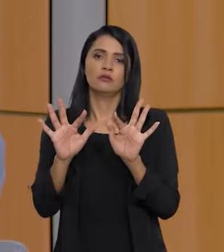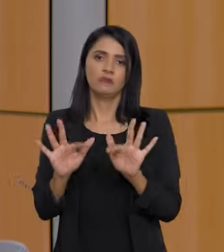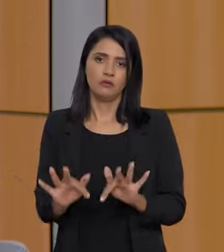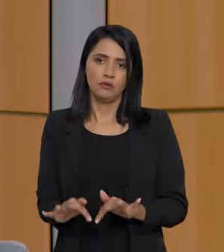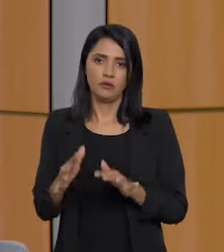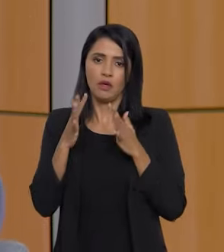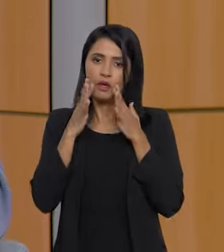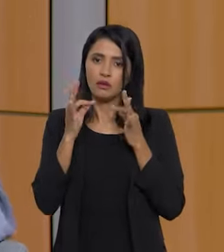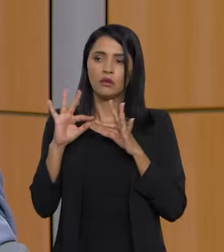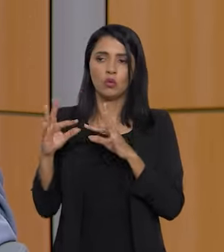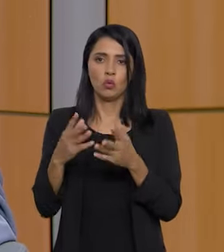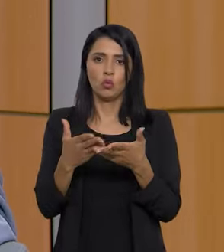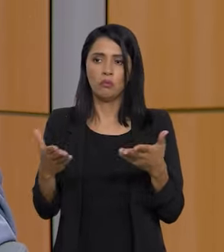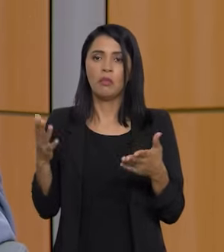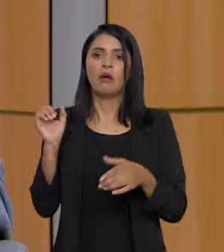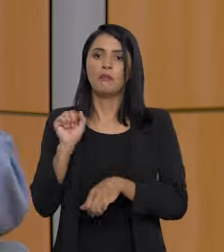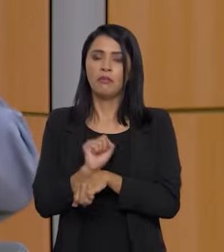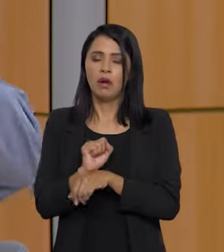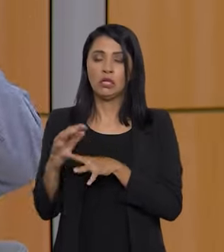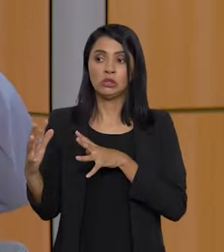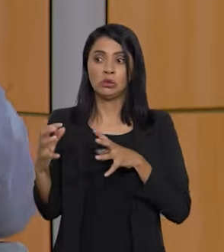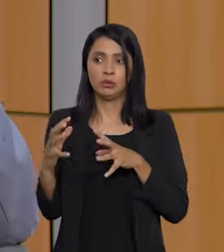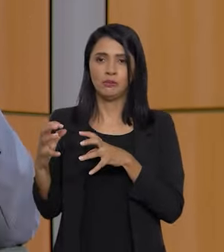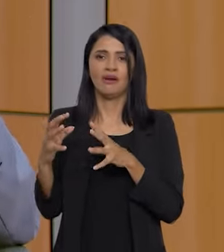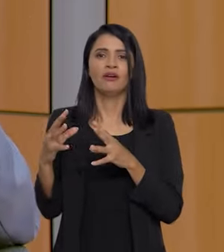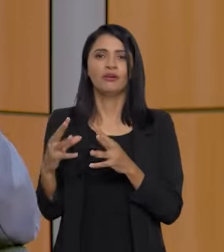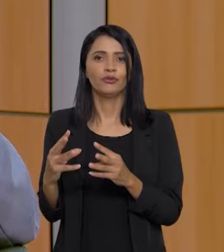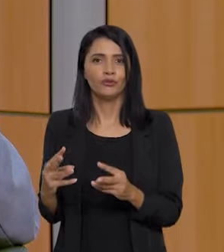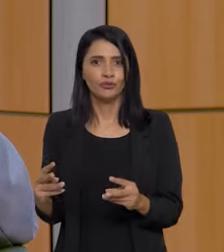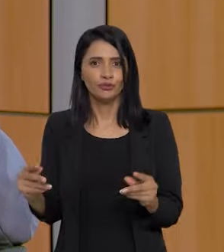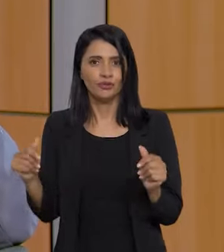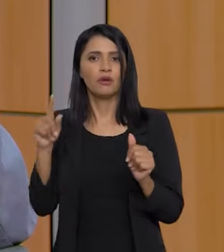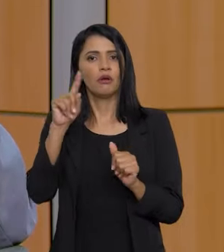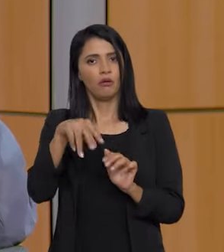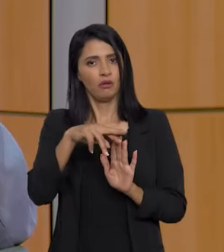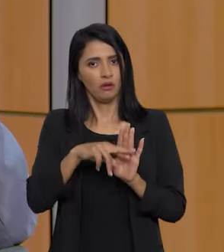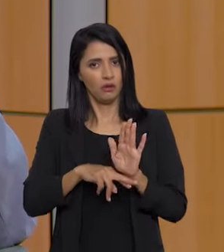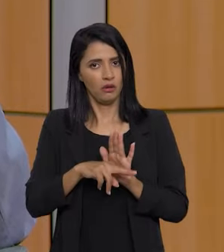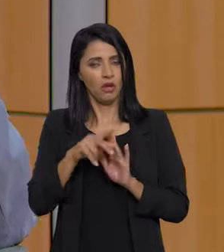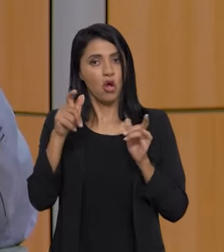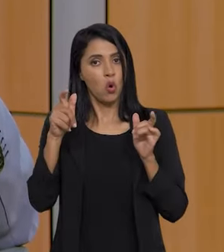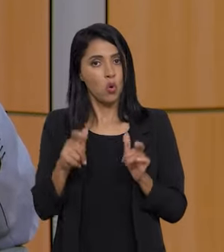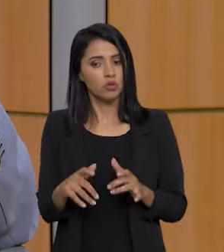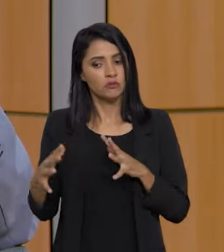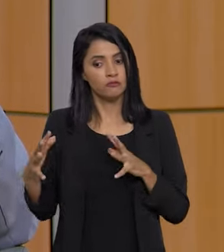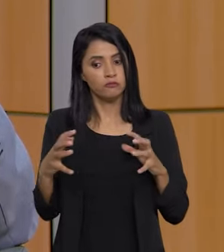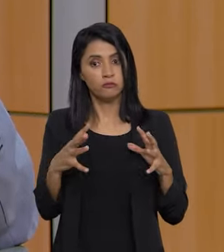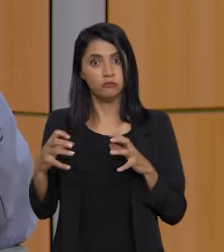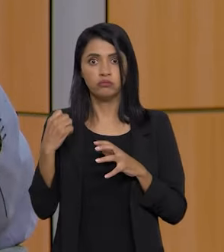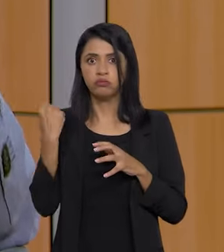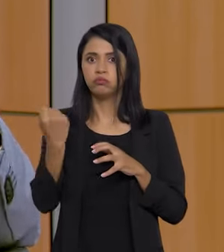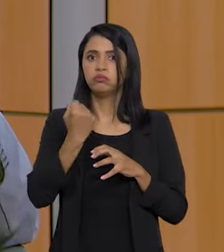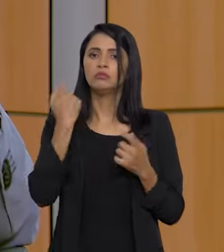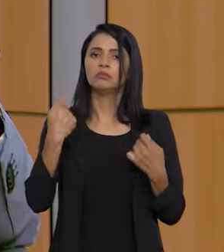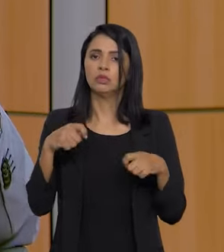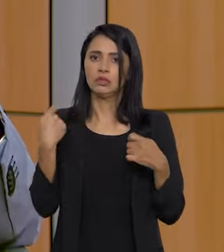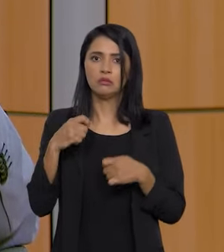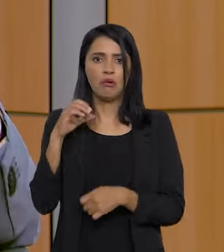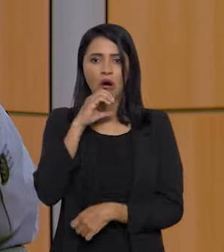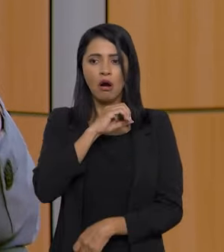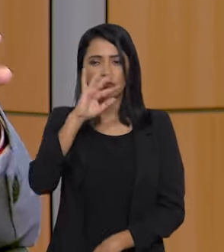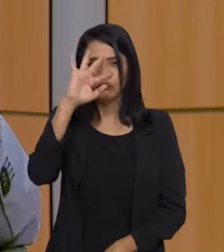a atenção a todos. Por isso, esse é o critério de compra, onde tem conflitos agudos que precisam ser